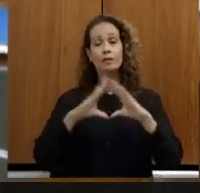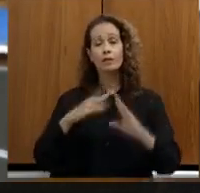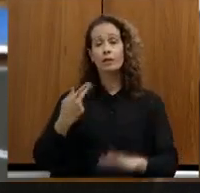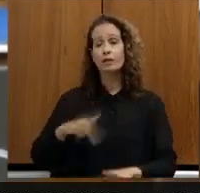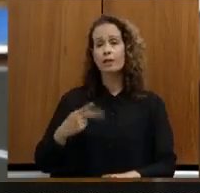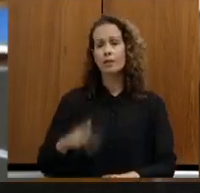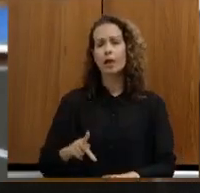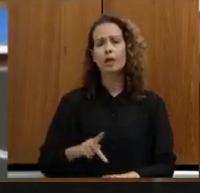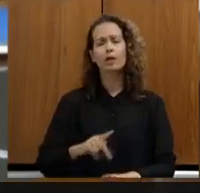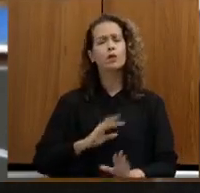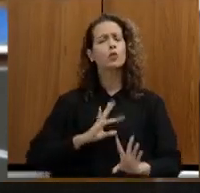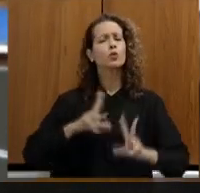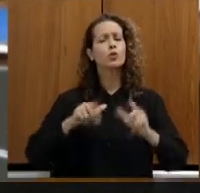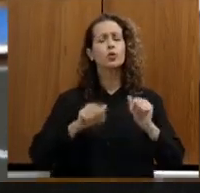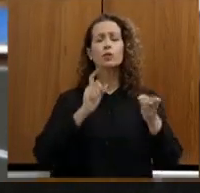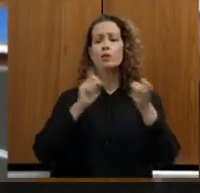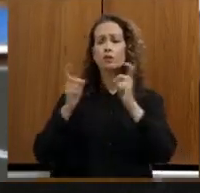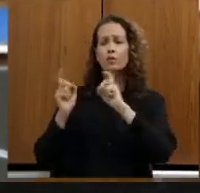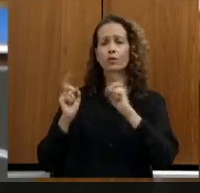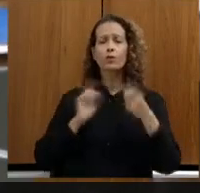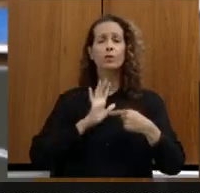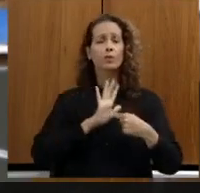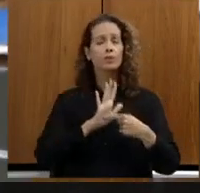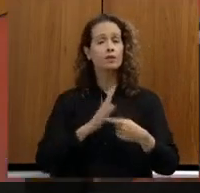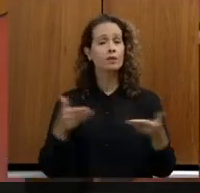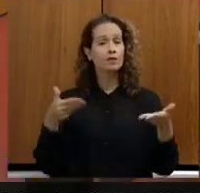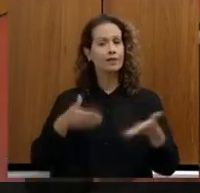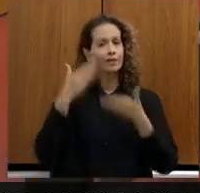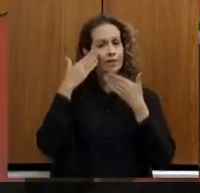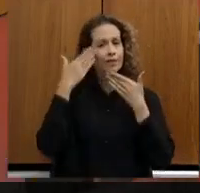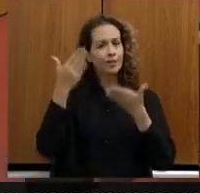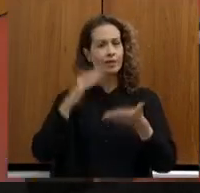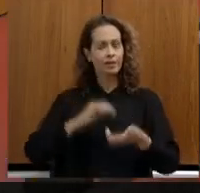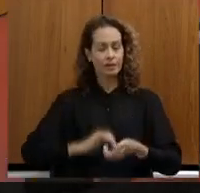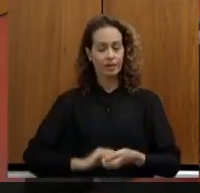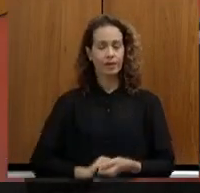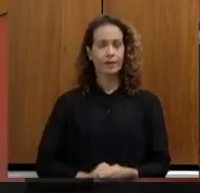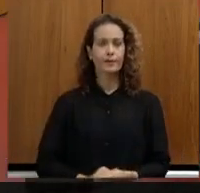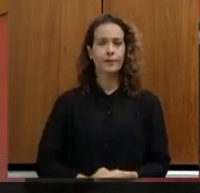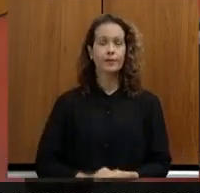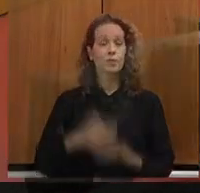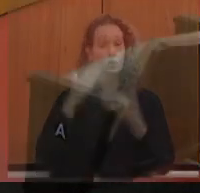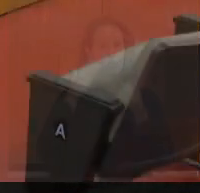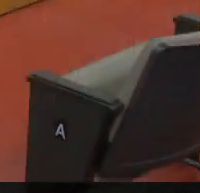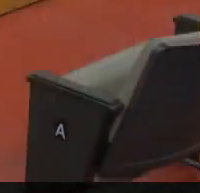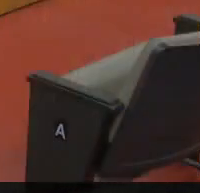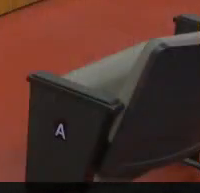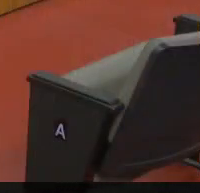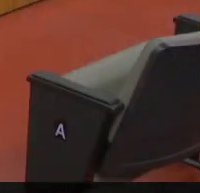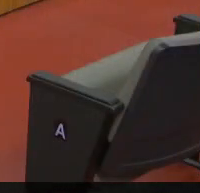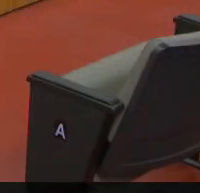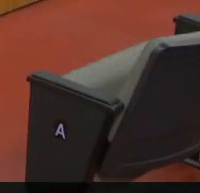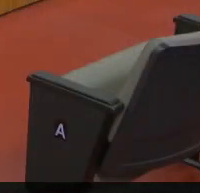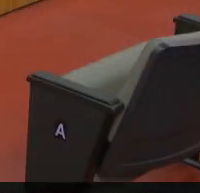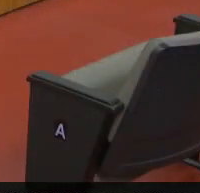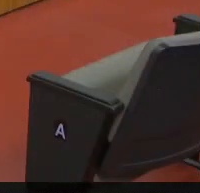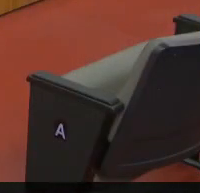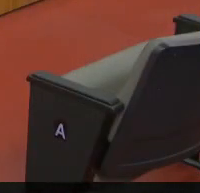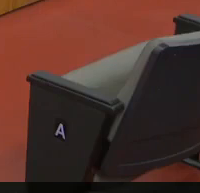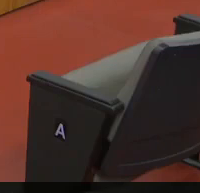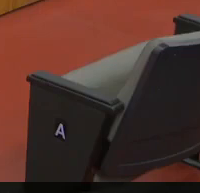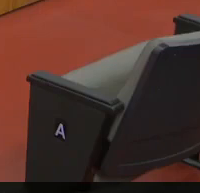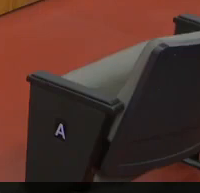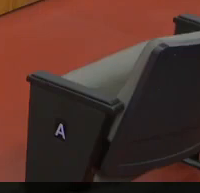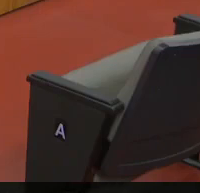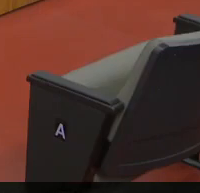todos os pleitos e questões aqui apresentadas muito obrigada muito obrigado secretária Marília passo agora as considerações finais ao